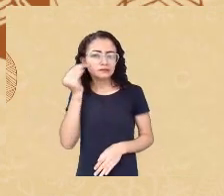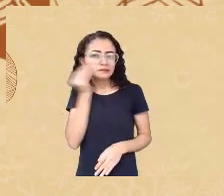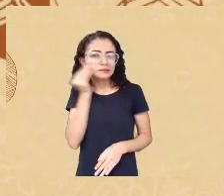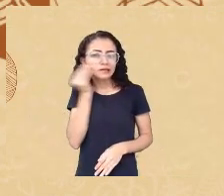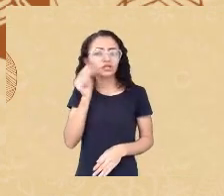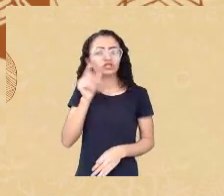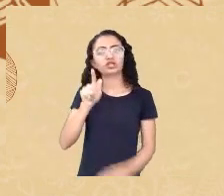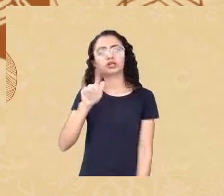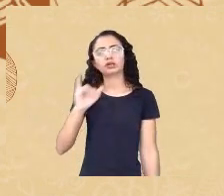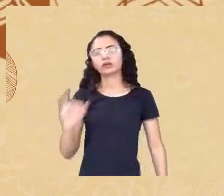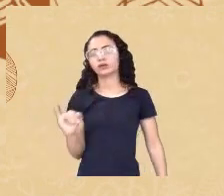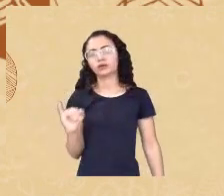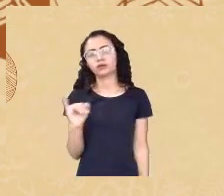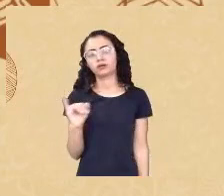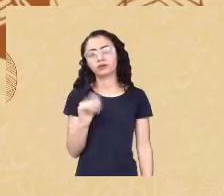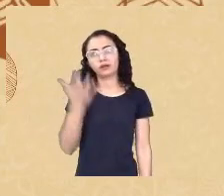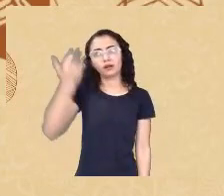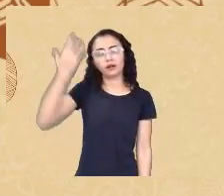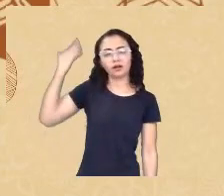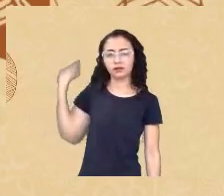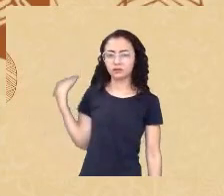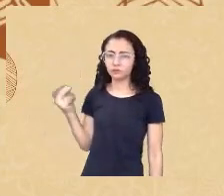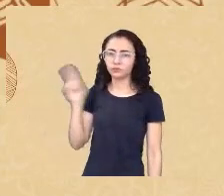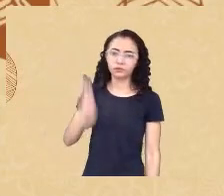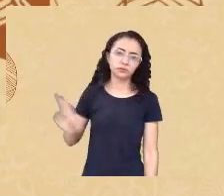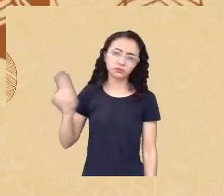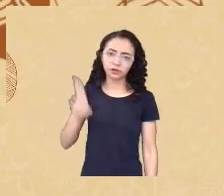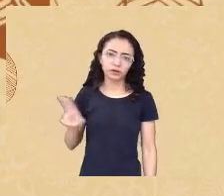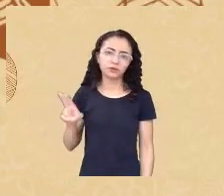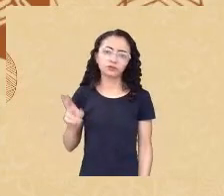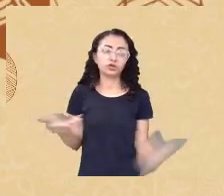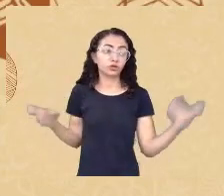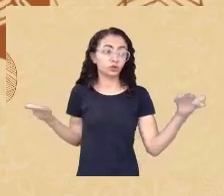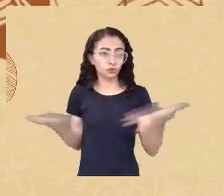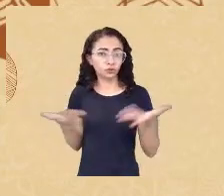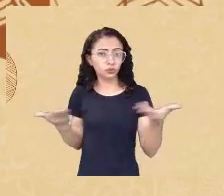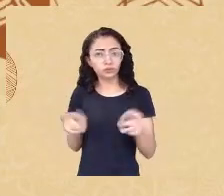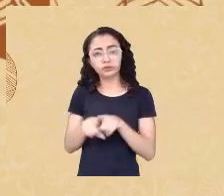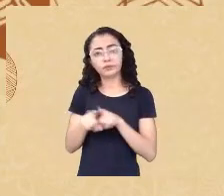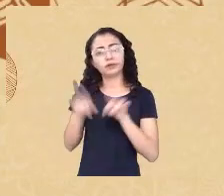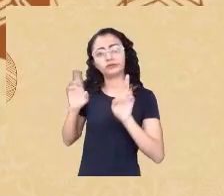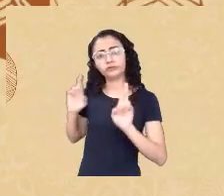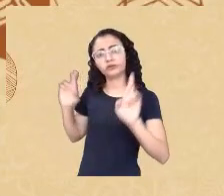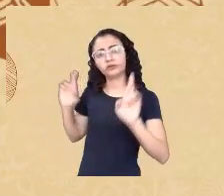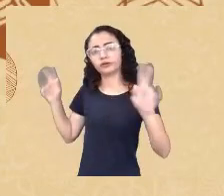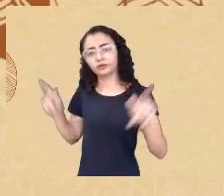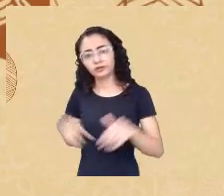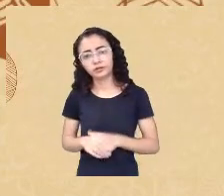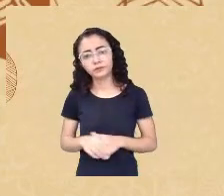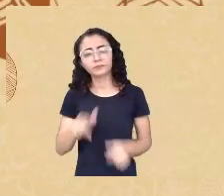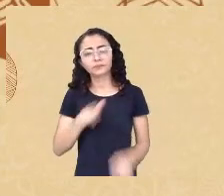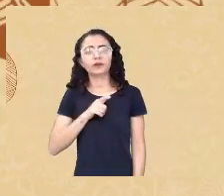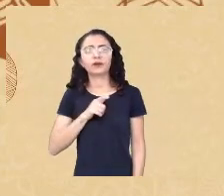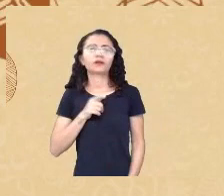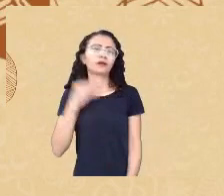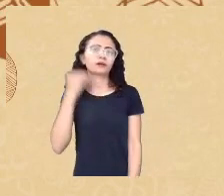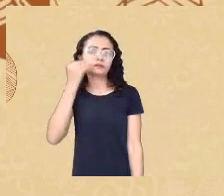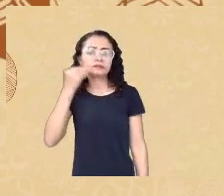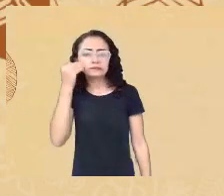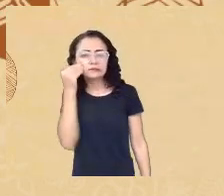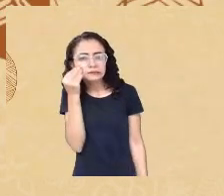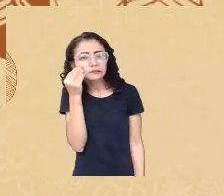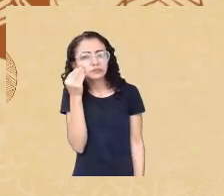foi usada naquela época e mesmo hoje ela é usada de outra forma mesmo o teste clássico de inteligência das escalas Weschler